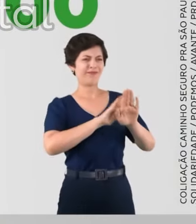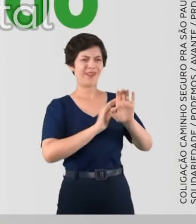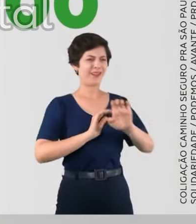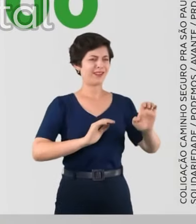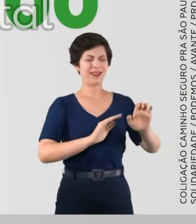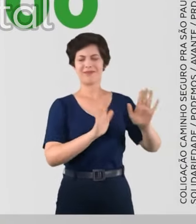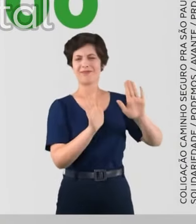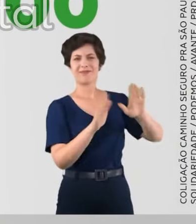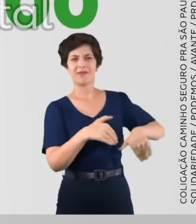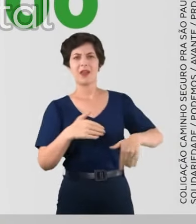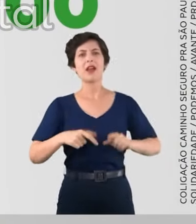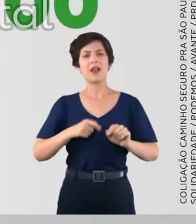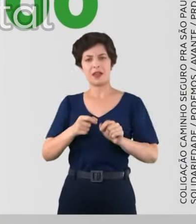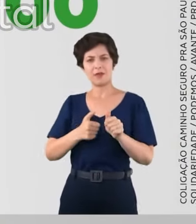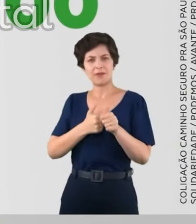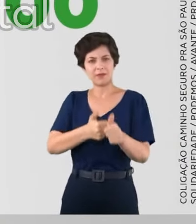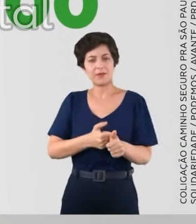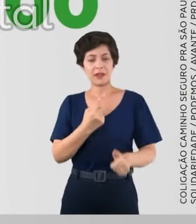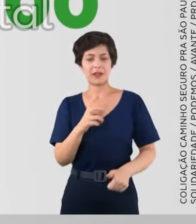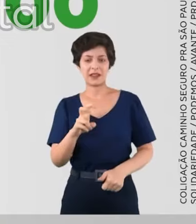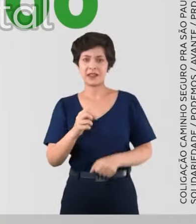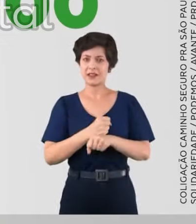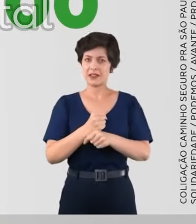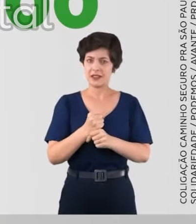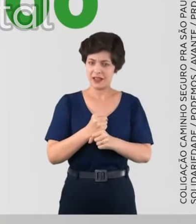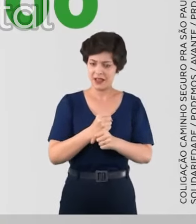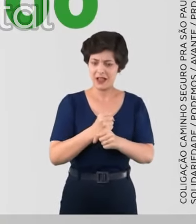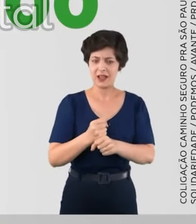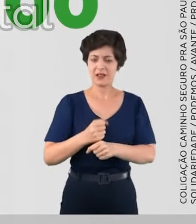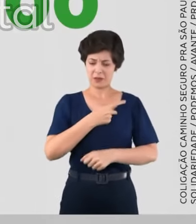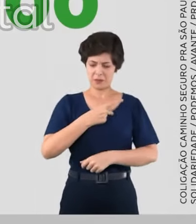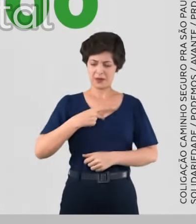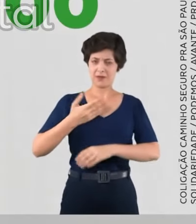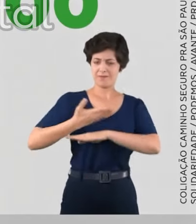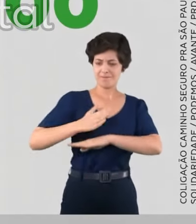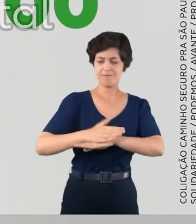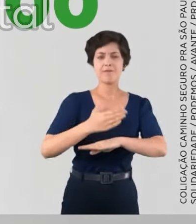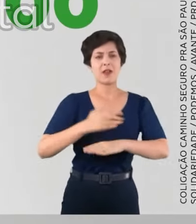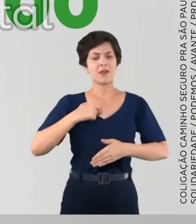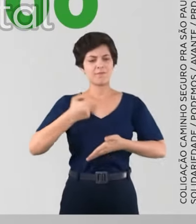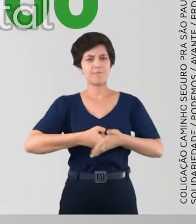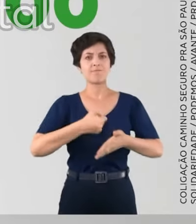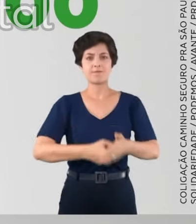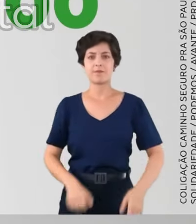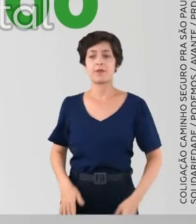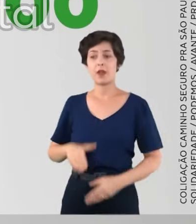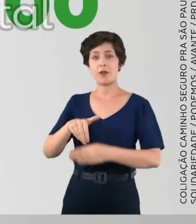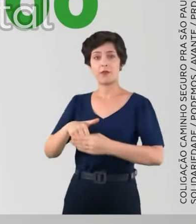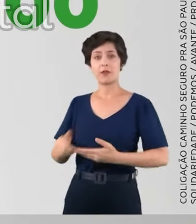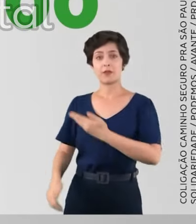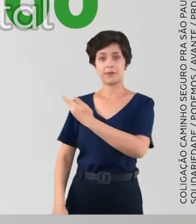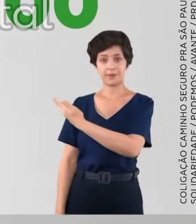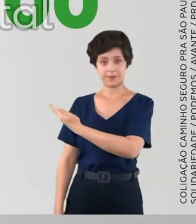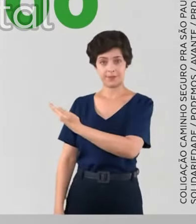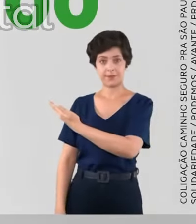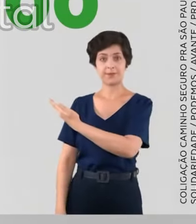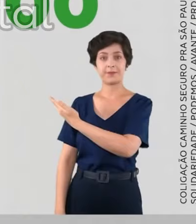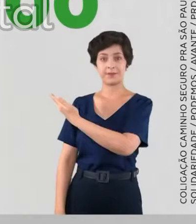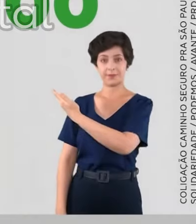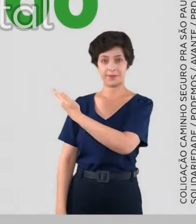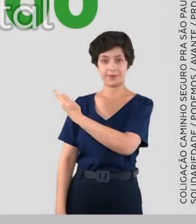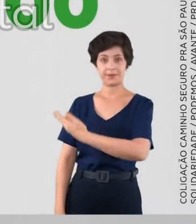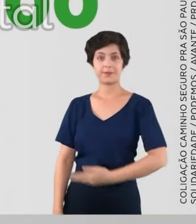ideologia. E como fiel soldado do pastor que há 15 anos tem me treinado para essa missão, Lutarei com todas as forças. Vote Roberto